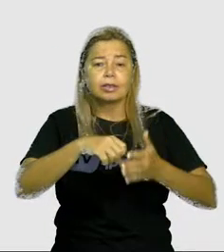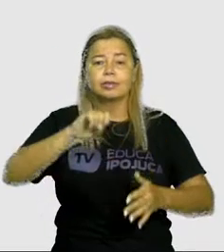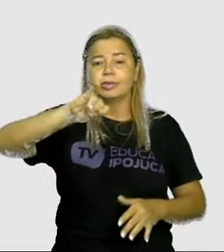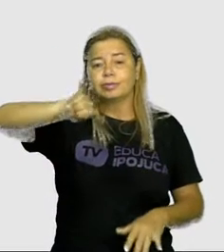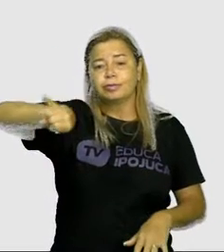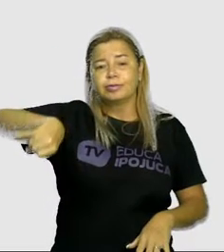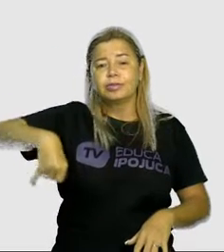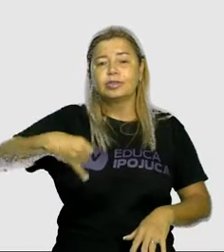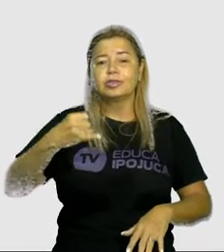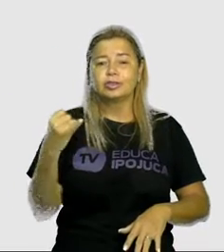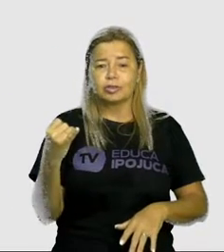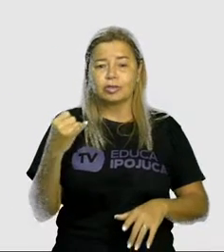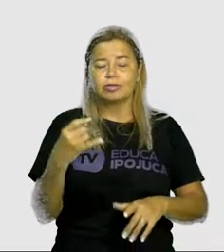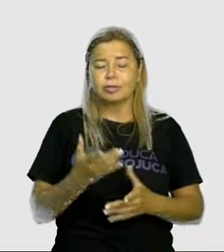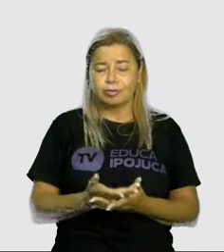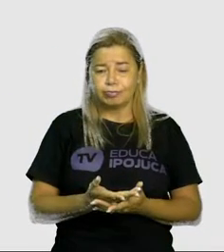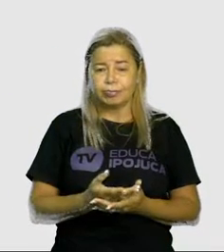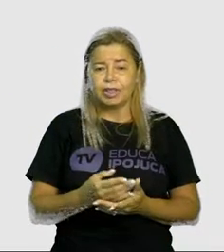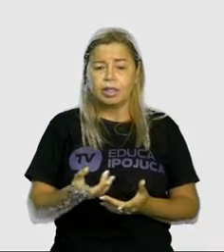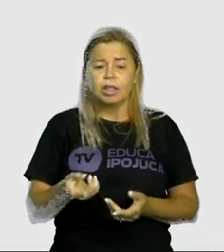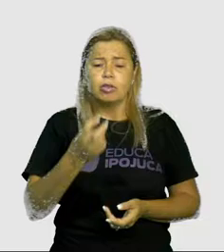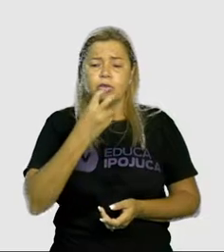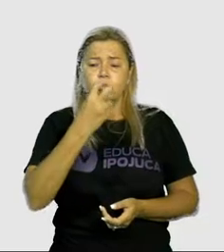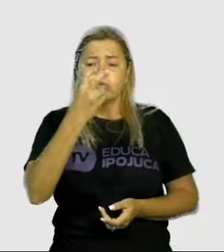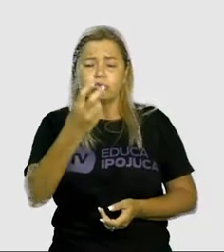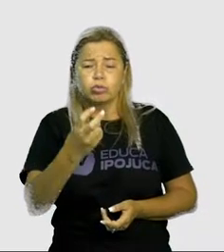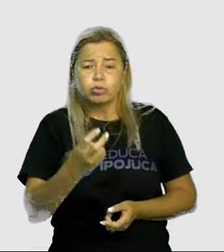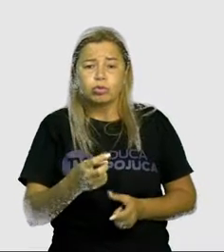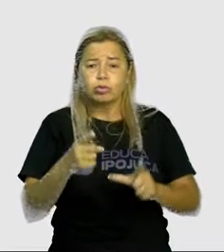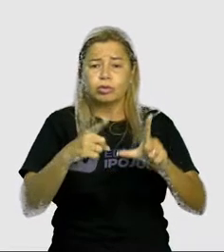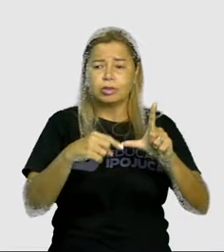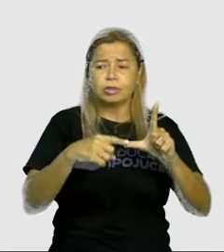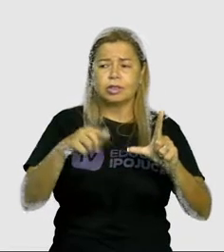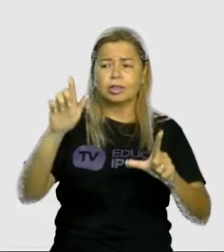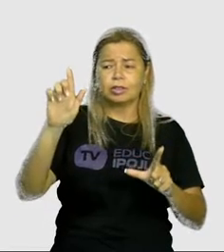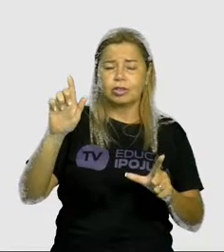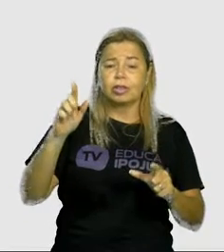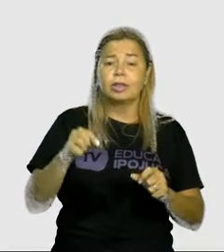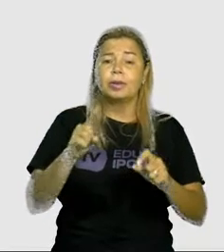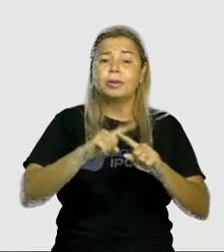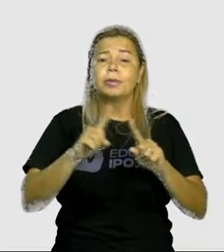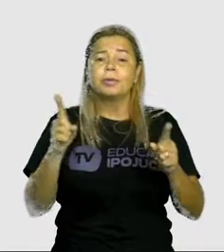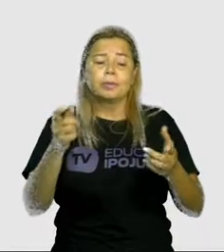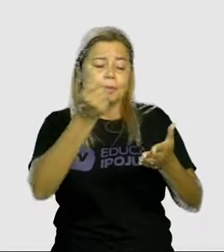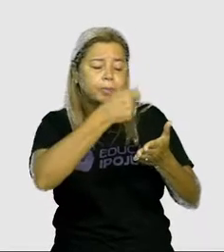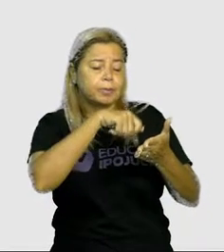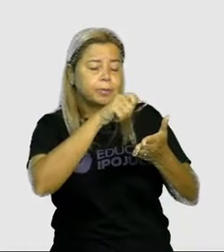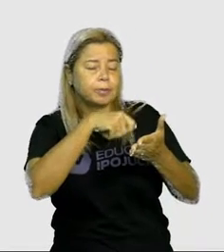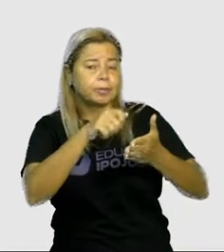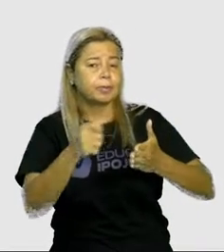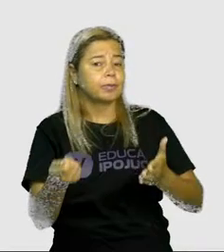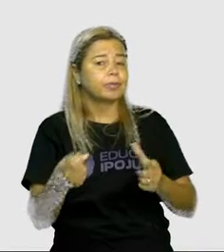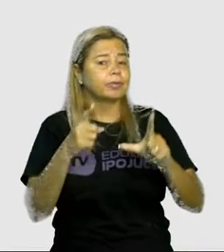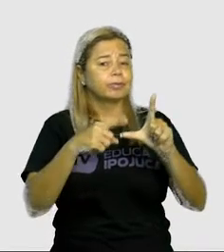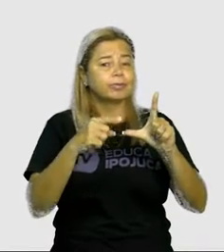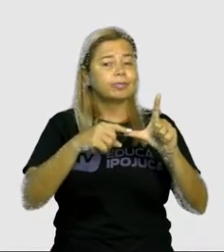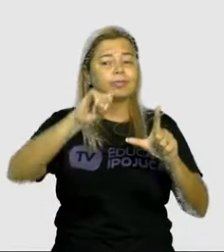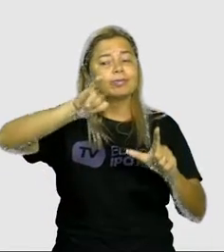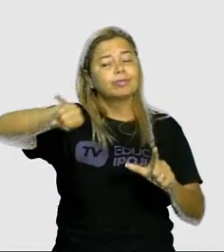daquela regra A, o som é de G. Mas eu escrevo também com a letra J, que também tem o som de G.